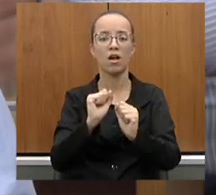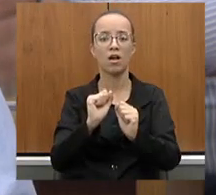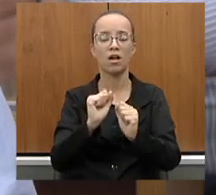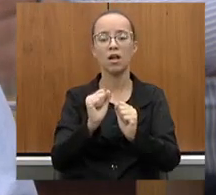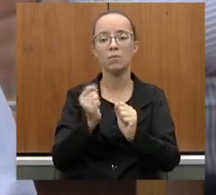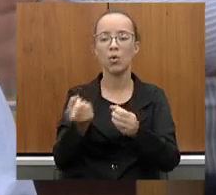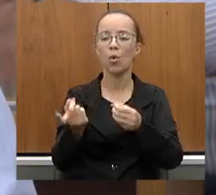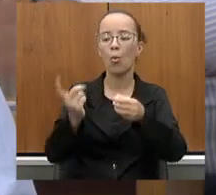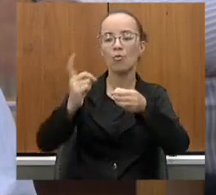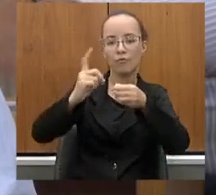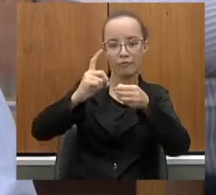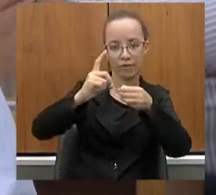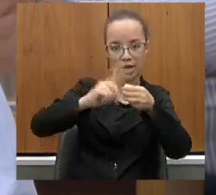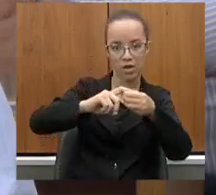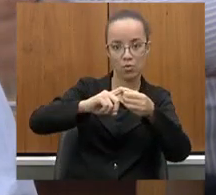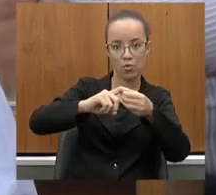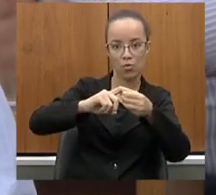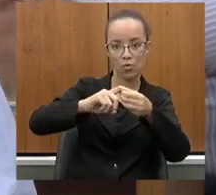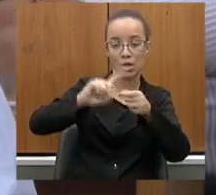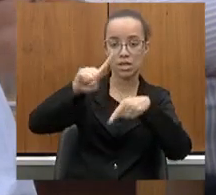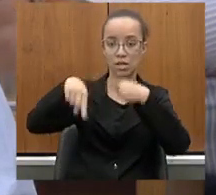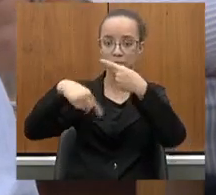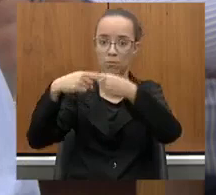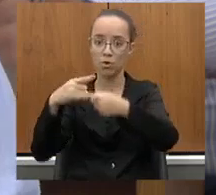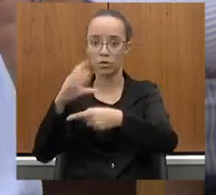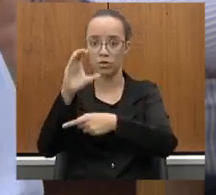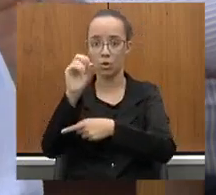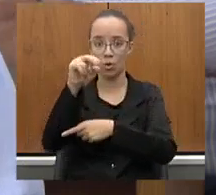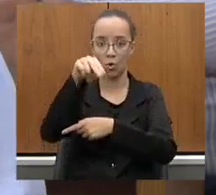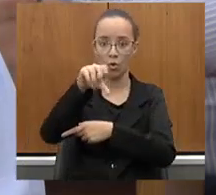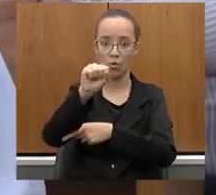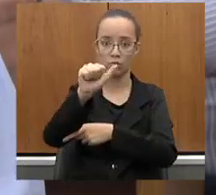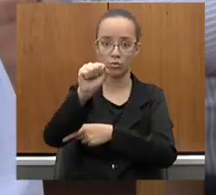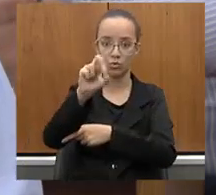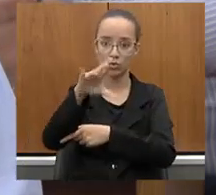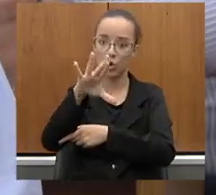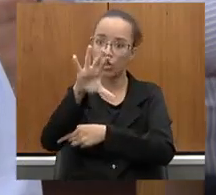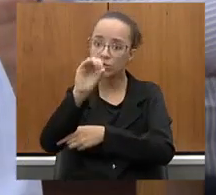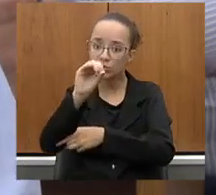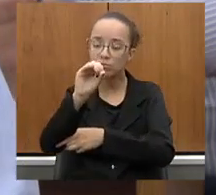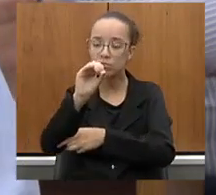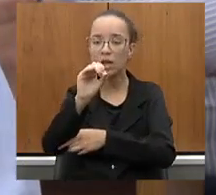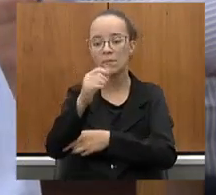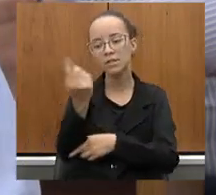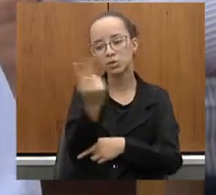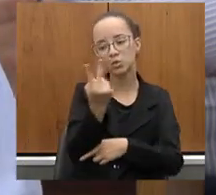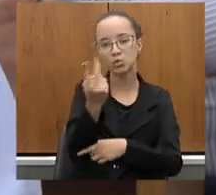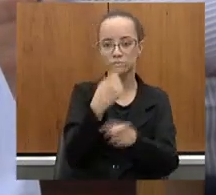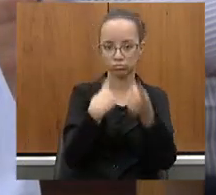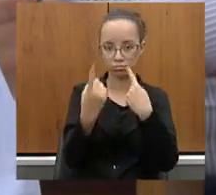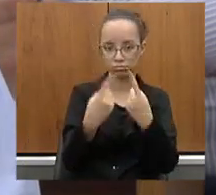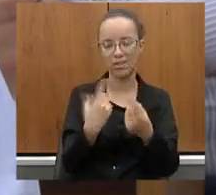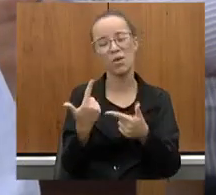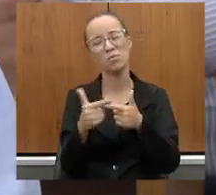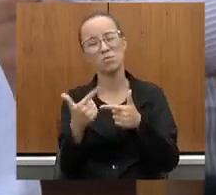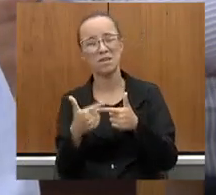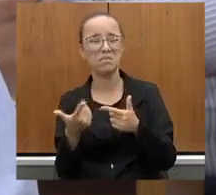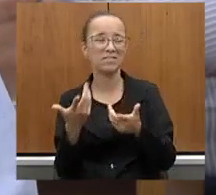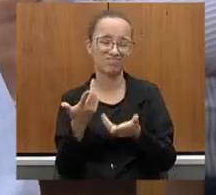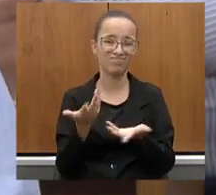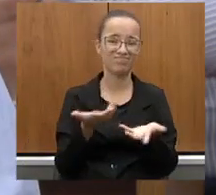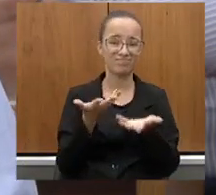convênio para o consórcio fazer os investimentos na 211, 214. É um problema de recurso, gente